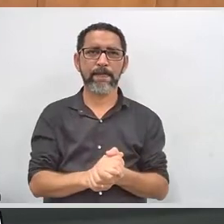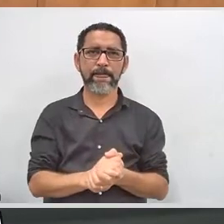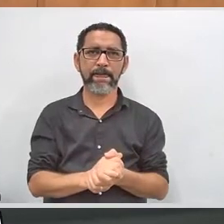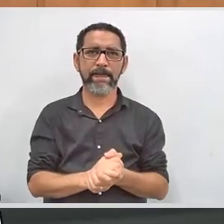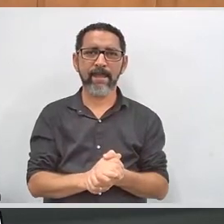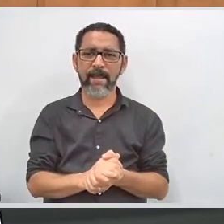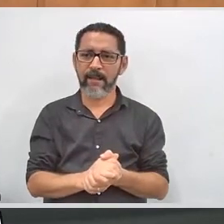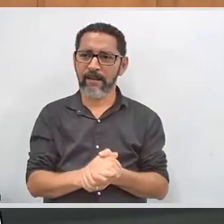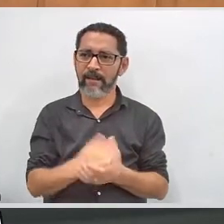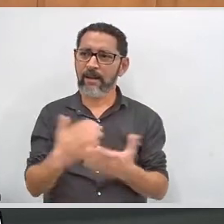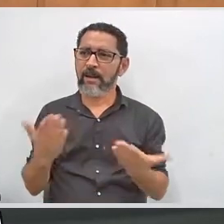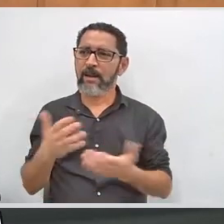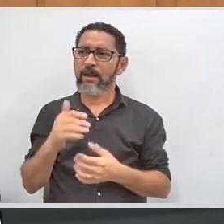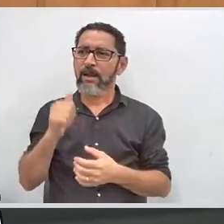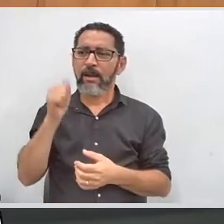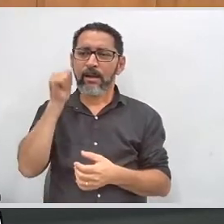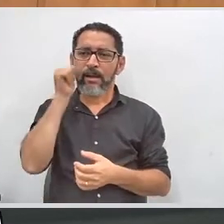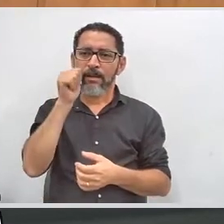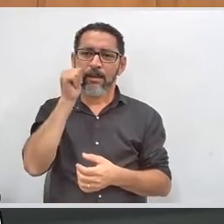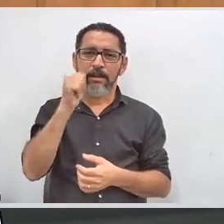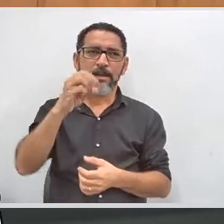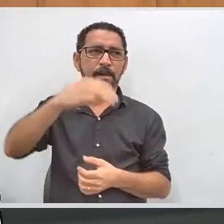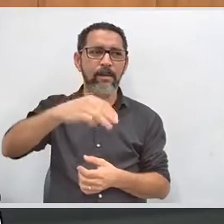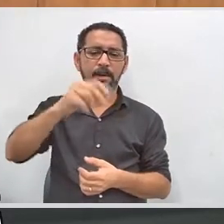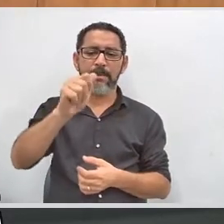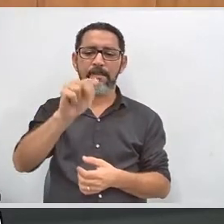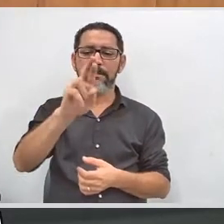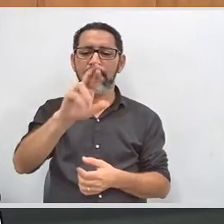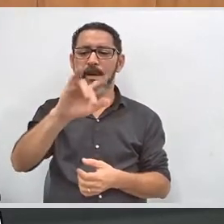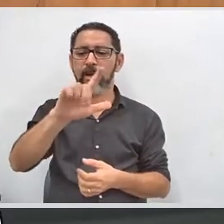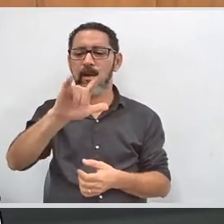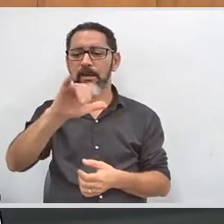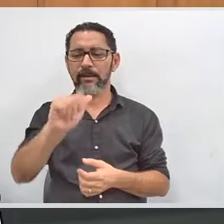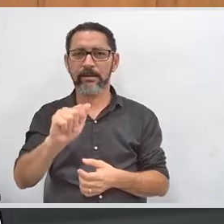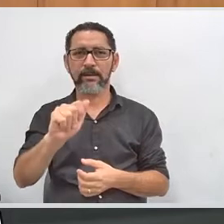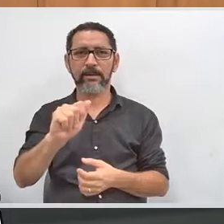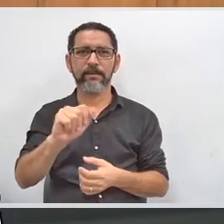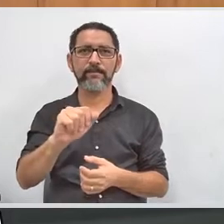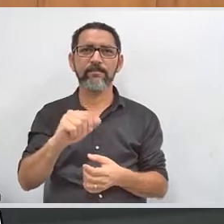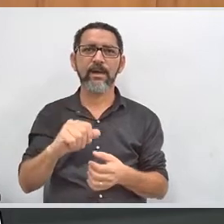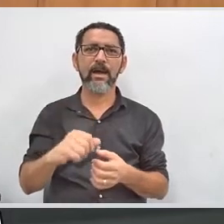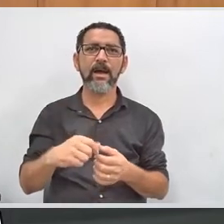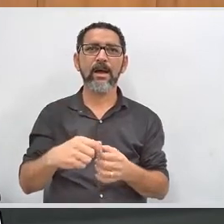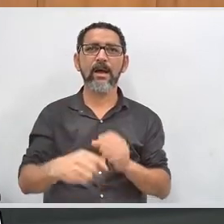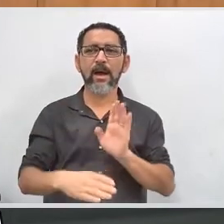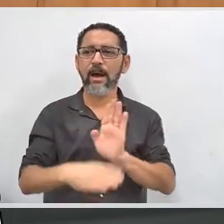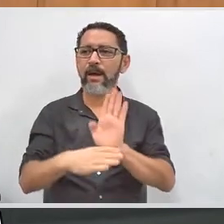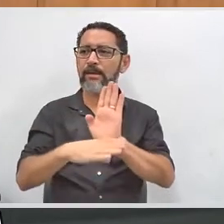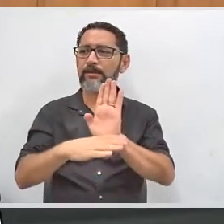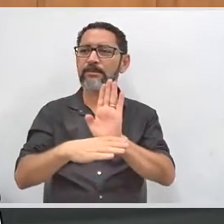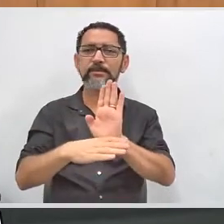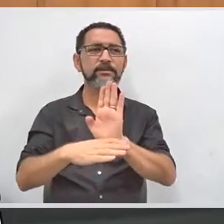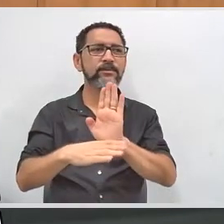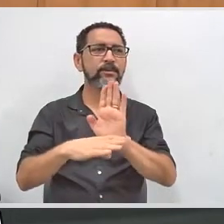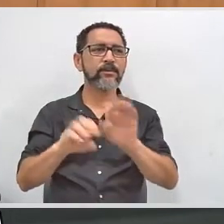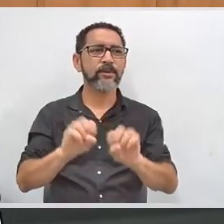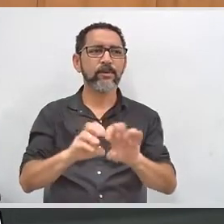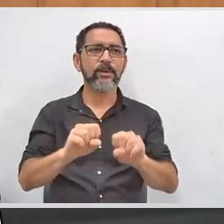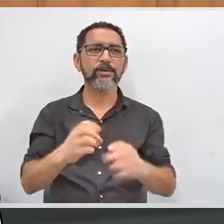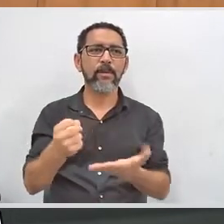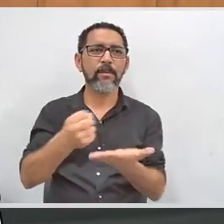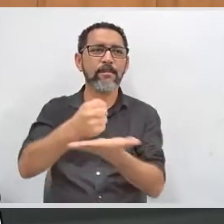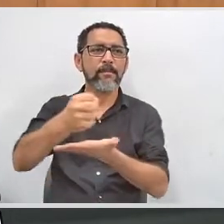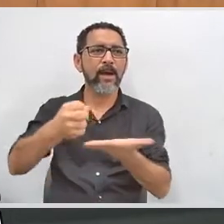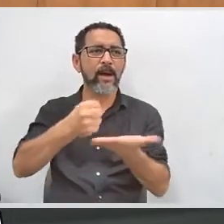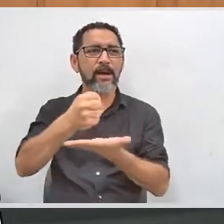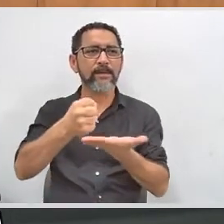também. Eu vou passar a palavra para a senhora Marília Jardim de Souza, assessora da Subsecretaria de Educação Básica. Ana Marília.